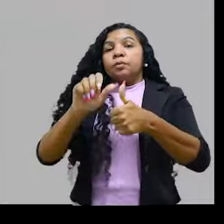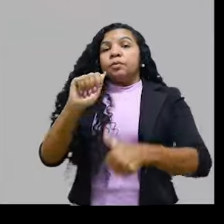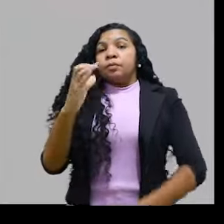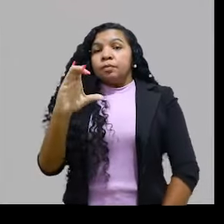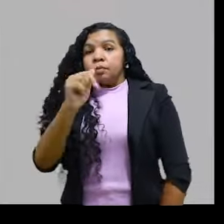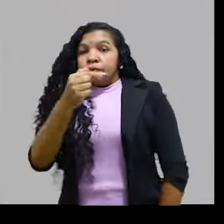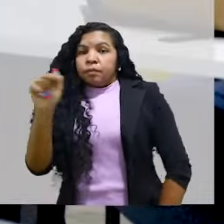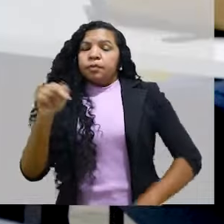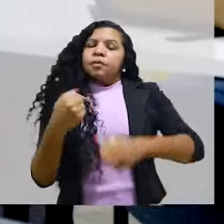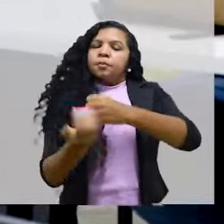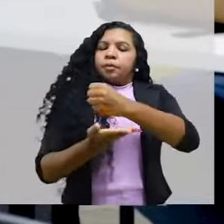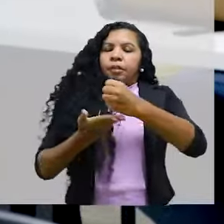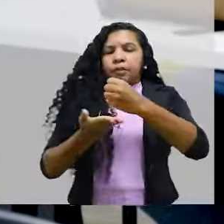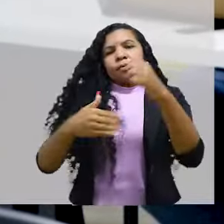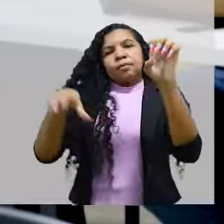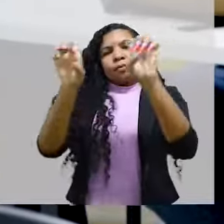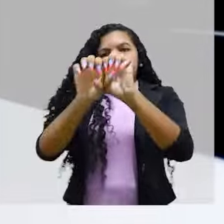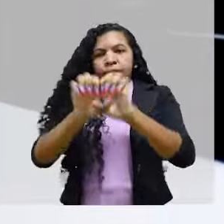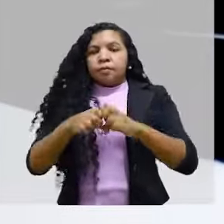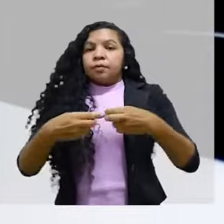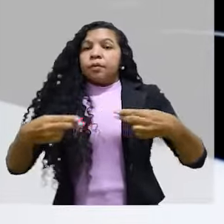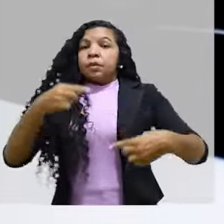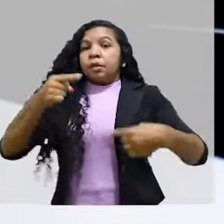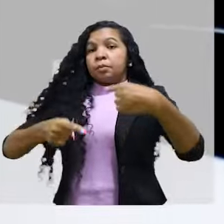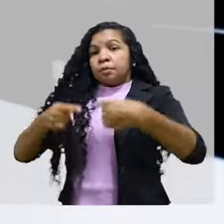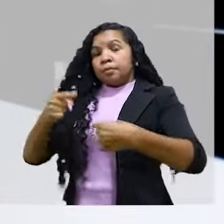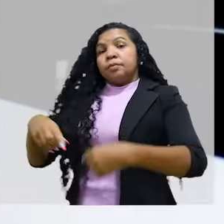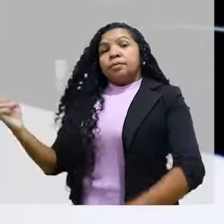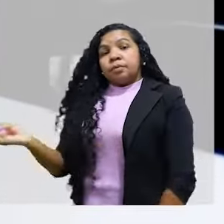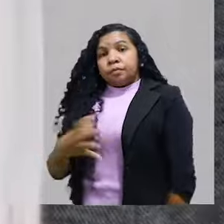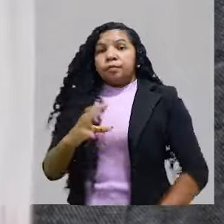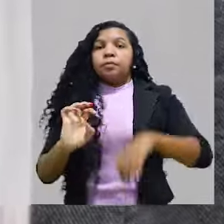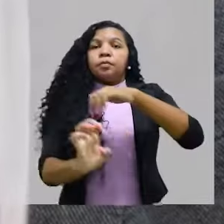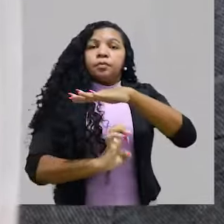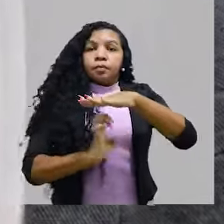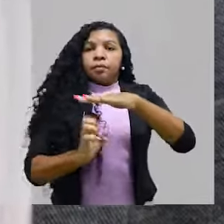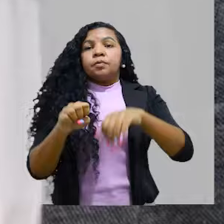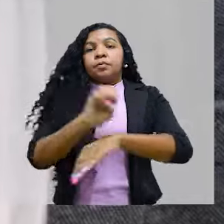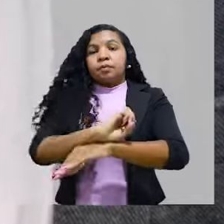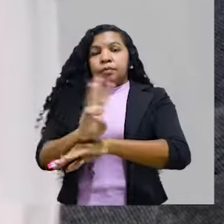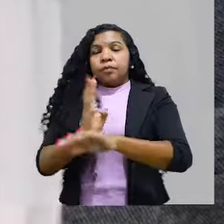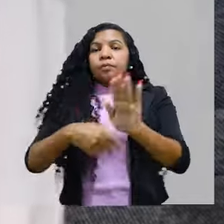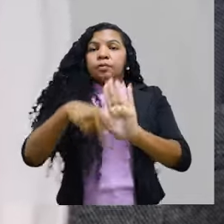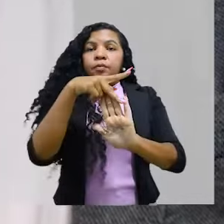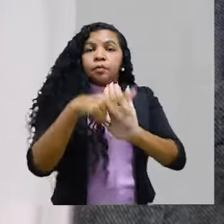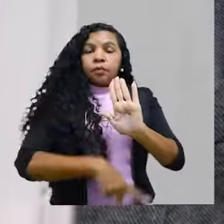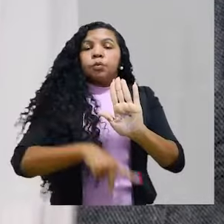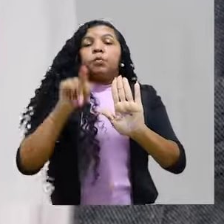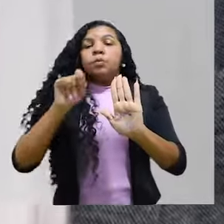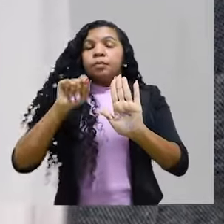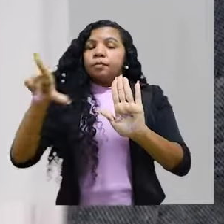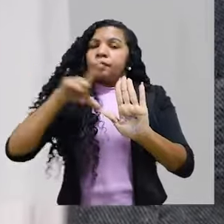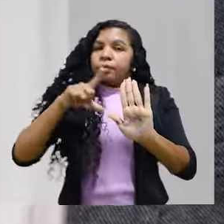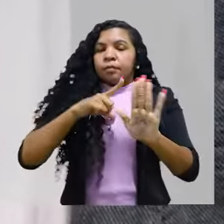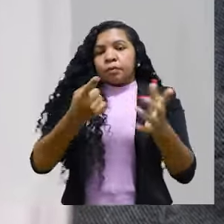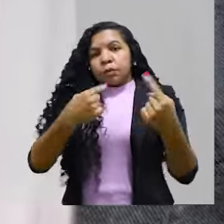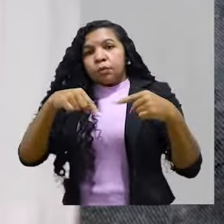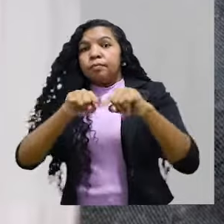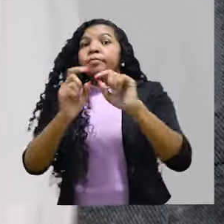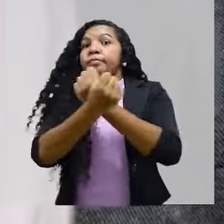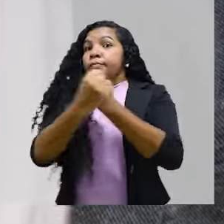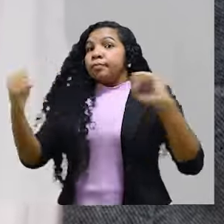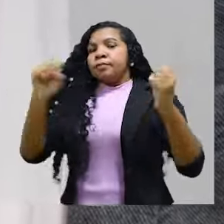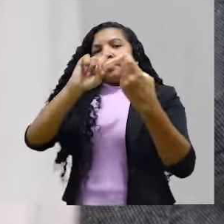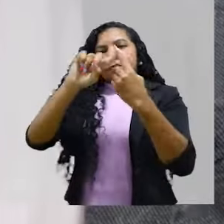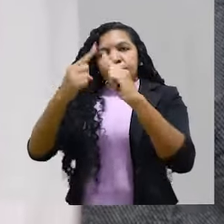ação de base para a estruturação da política de inovação e empreendedorismo na UEMA. O projeto Luminos, que